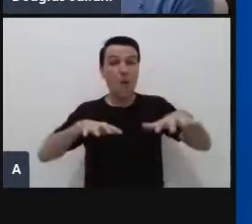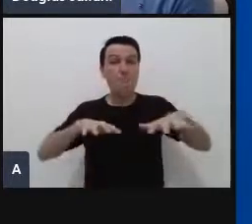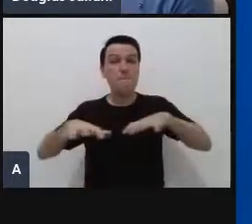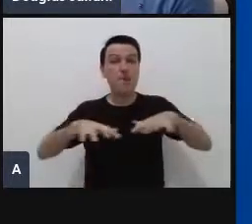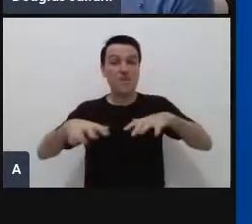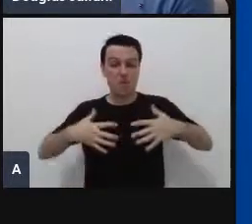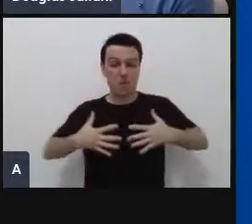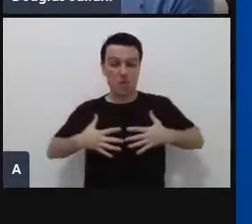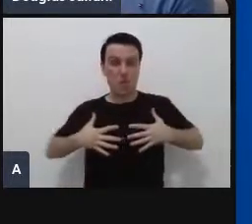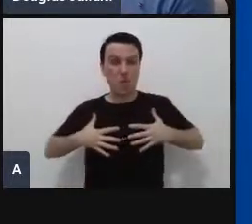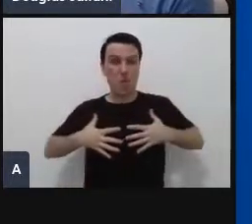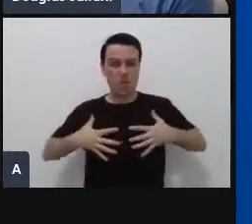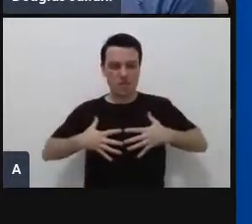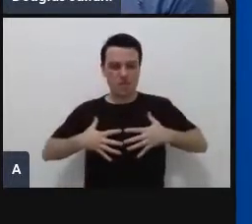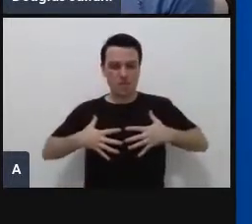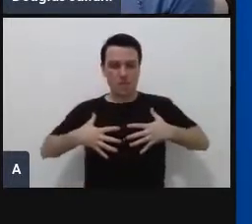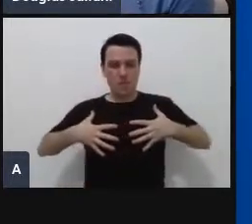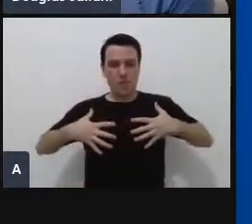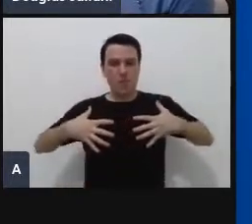expandindo, mandindo aqui